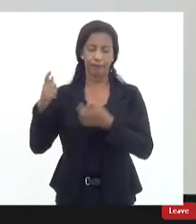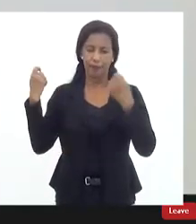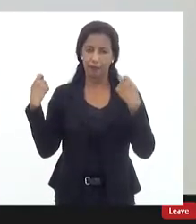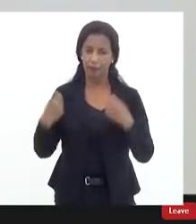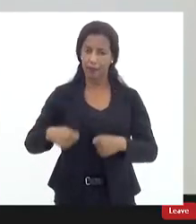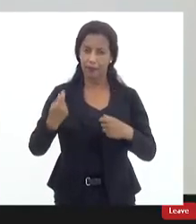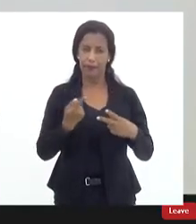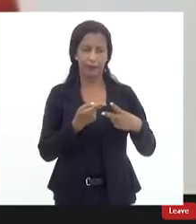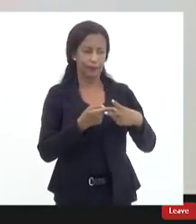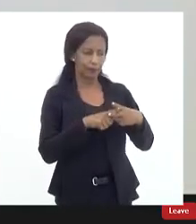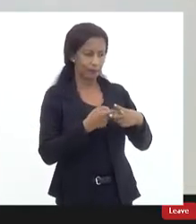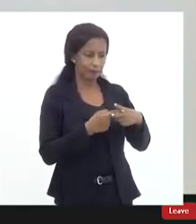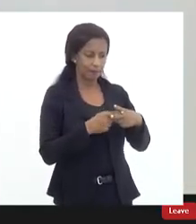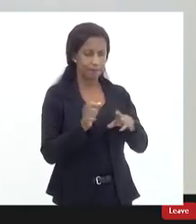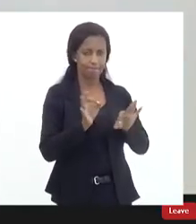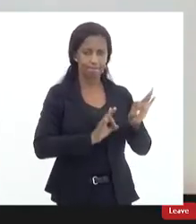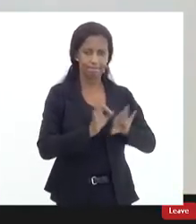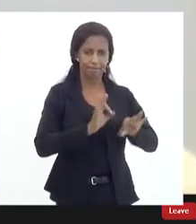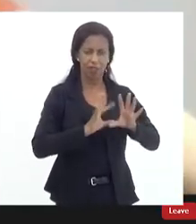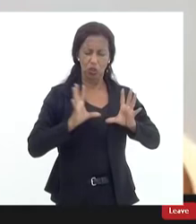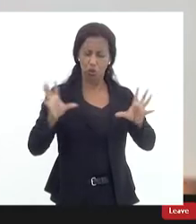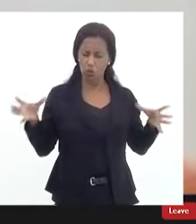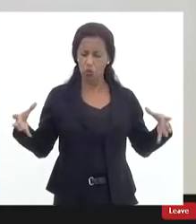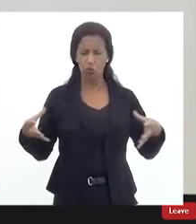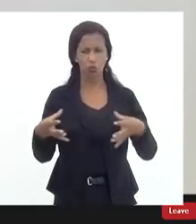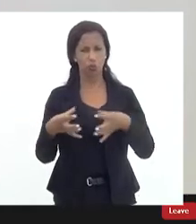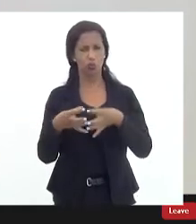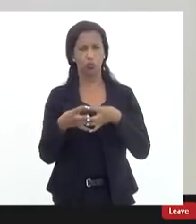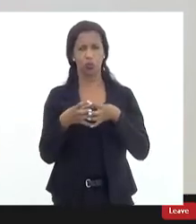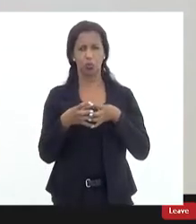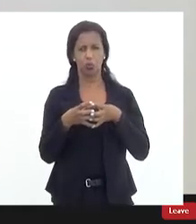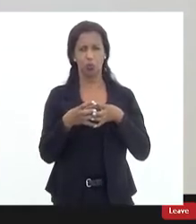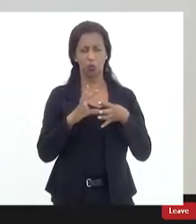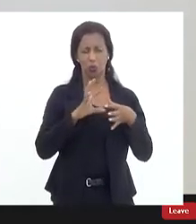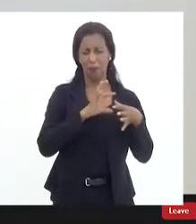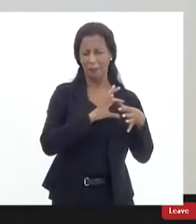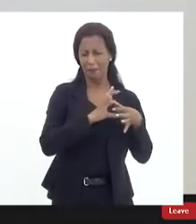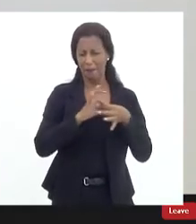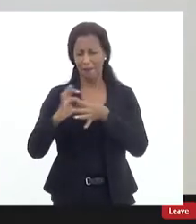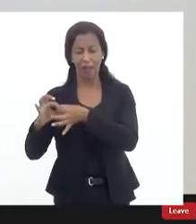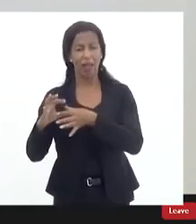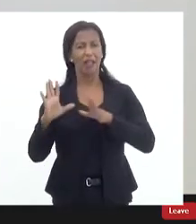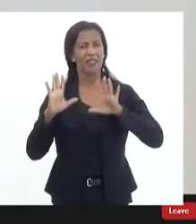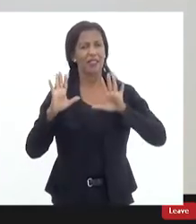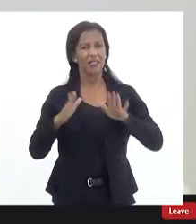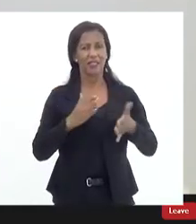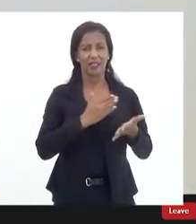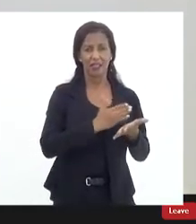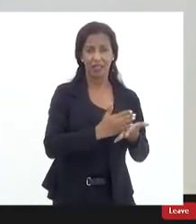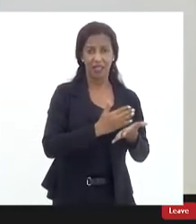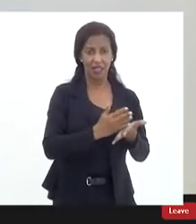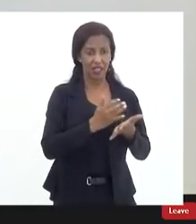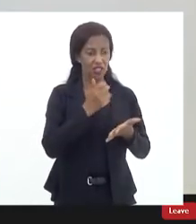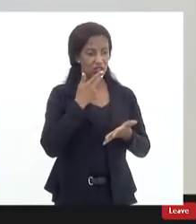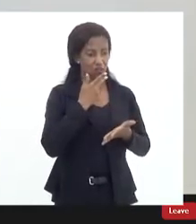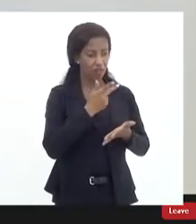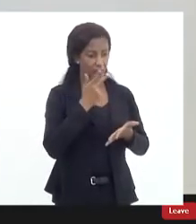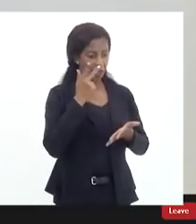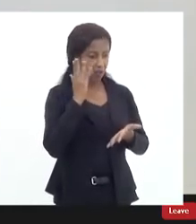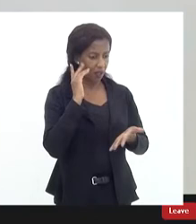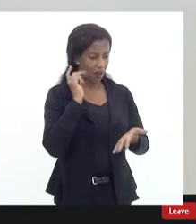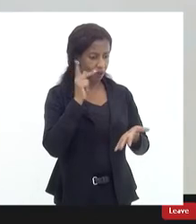aperfeiçoamento de toda essa cadeia de toda essa corrente desde a notícia do fato